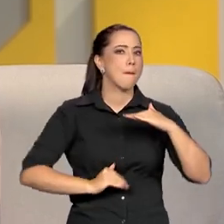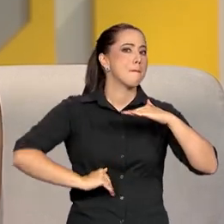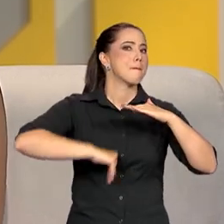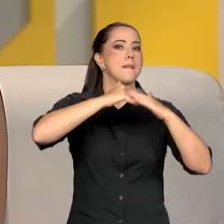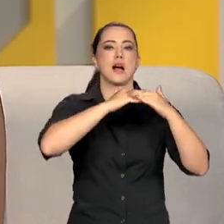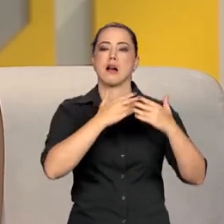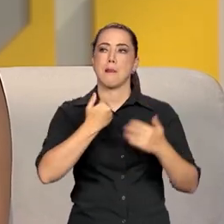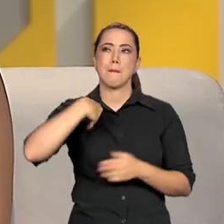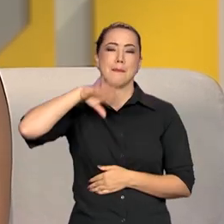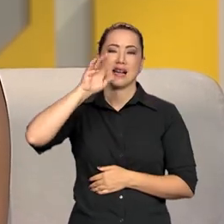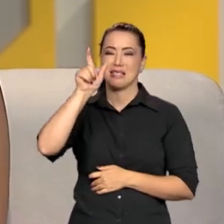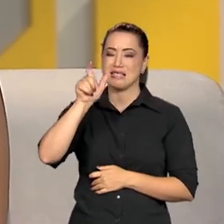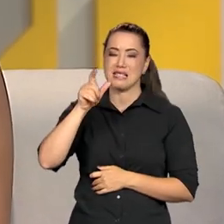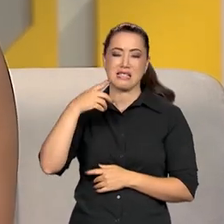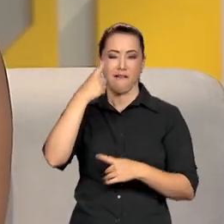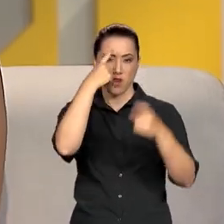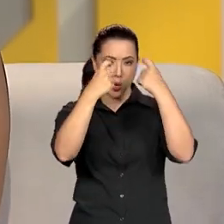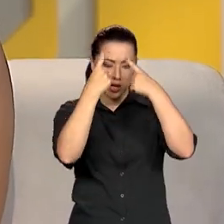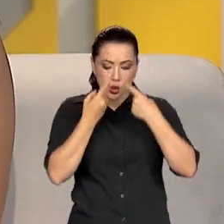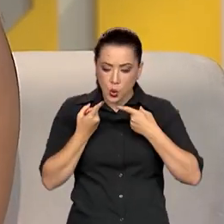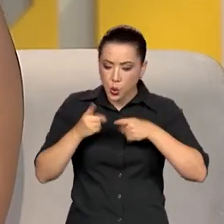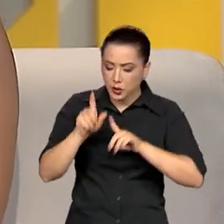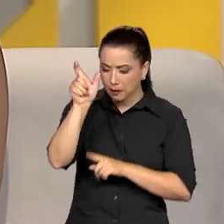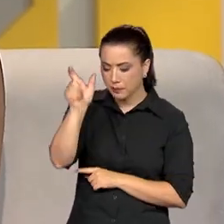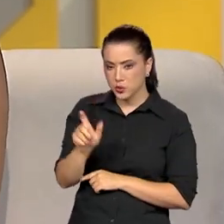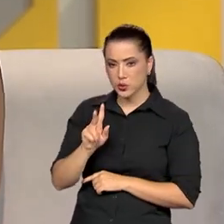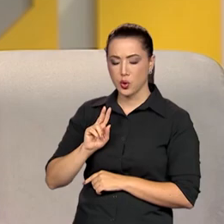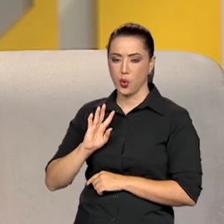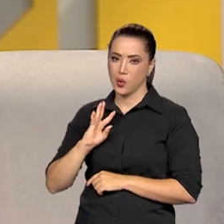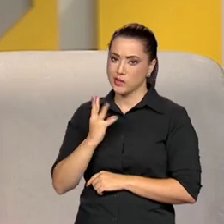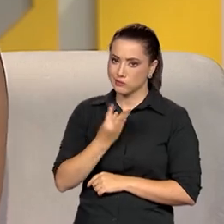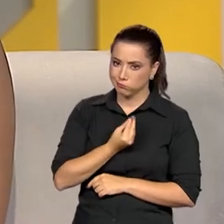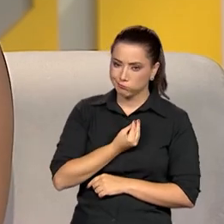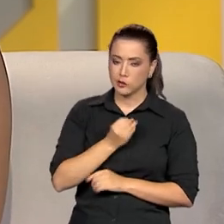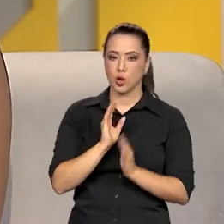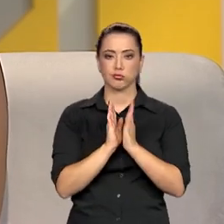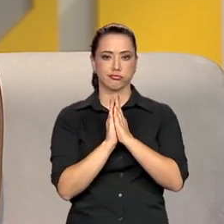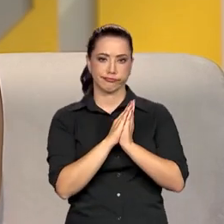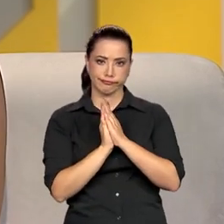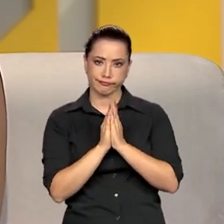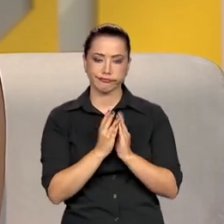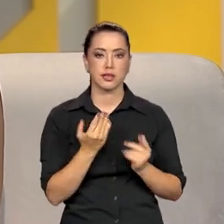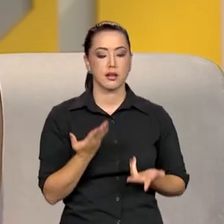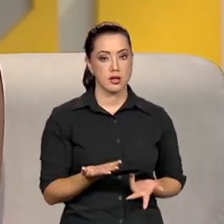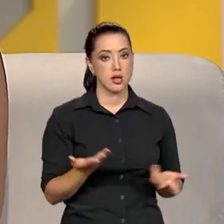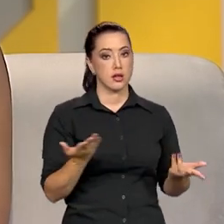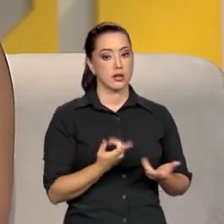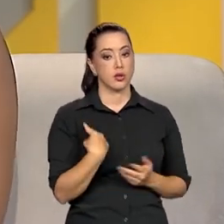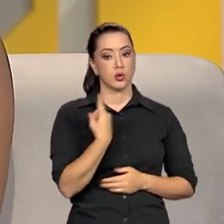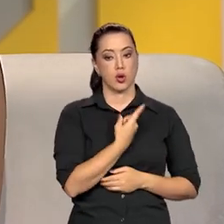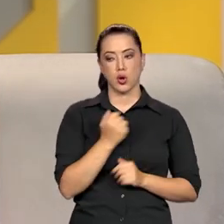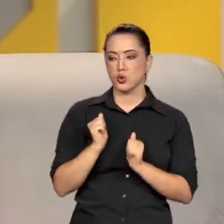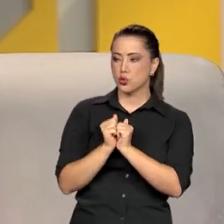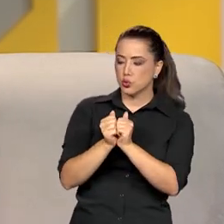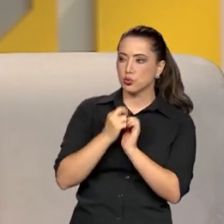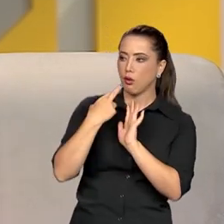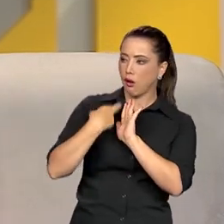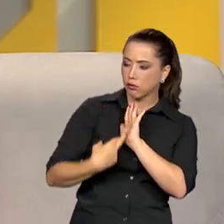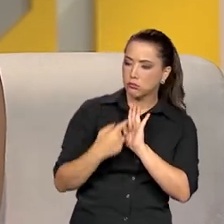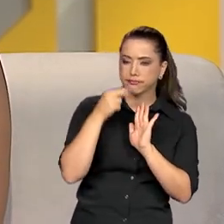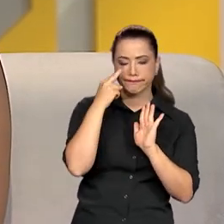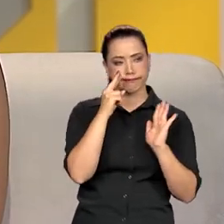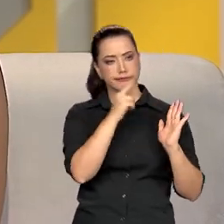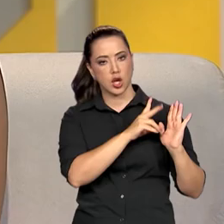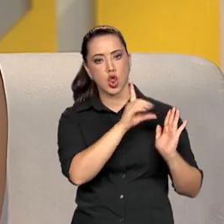violência com pessoas trans e travestis. Então, estávamos eu e o Silvio Almeida no dia do lançamento desse dossiê. Então, também mais um